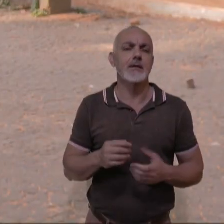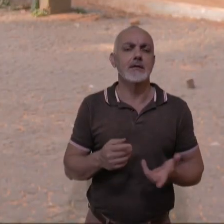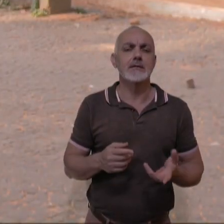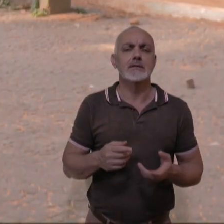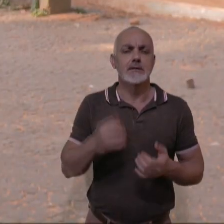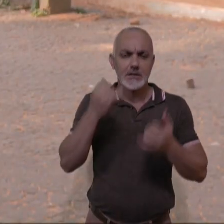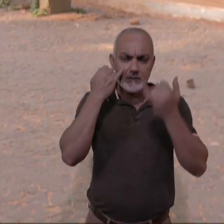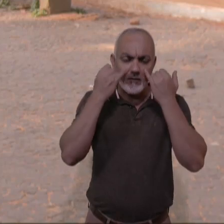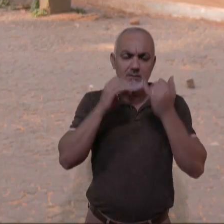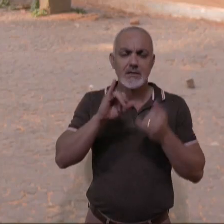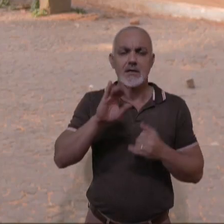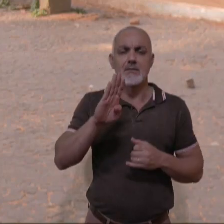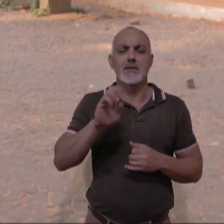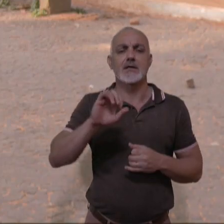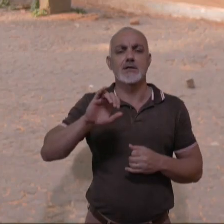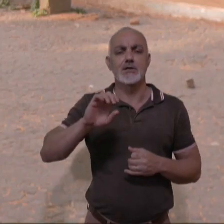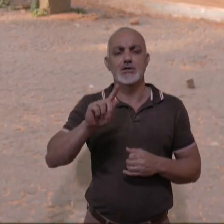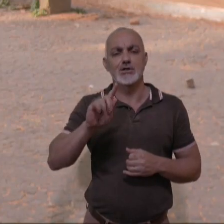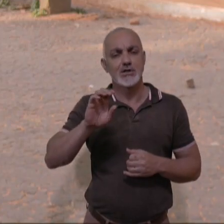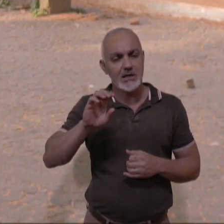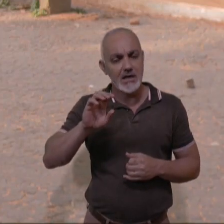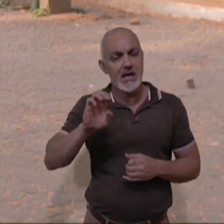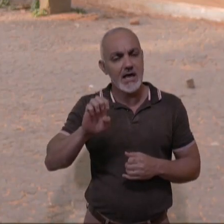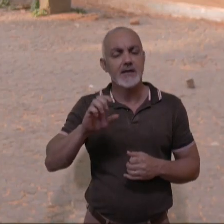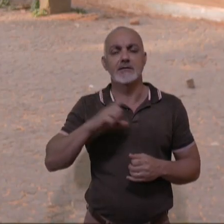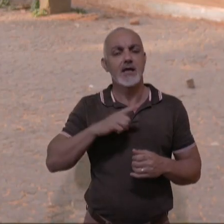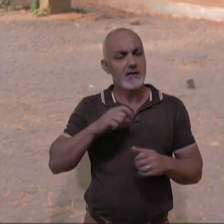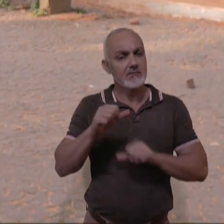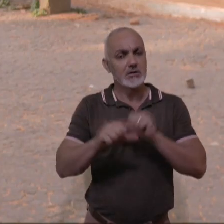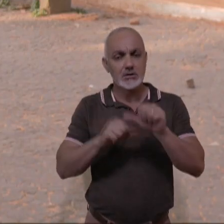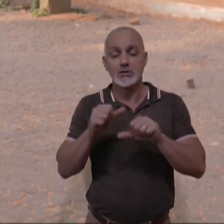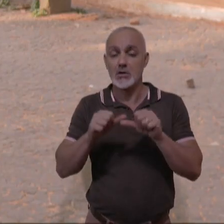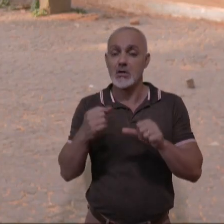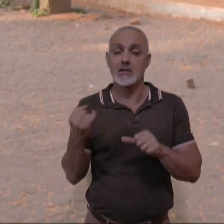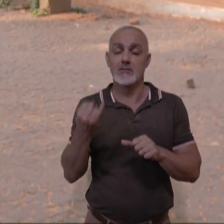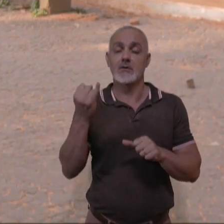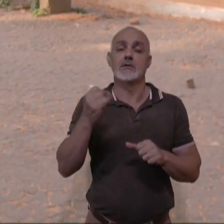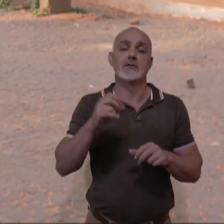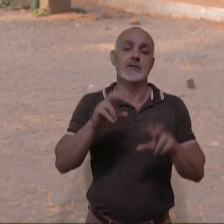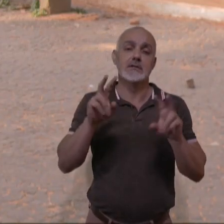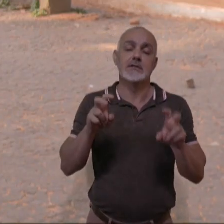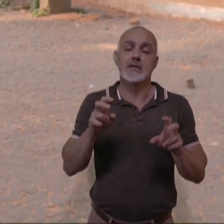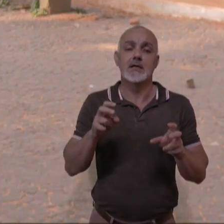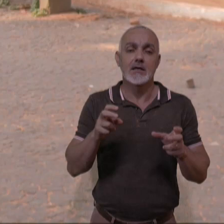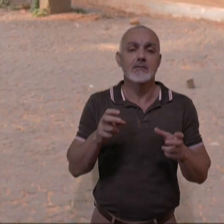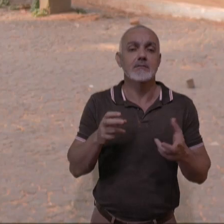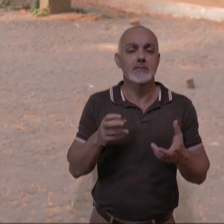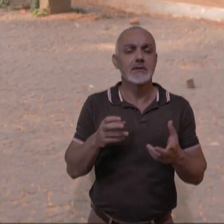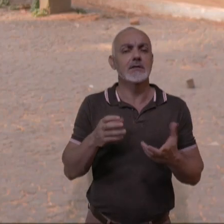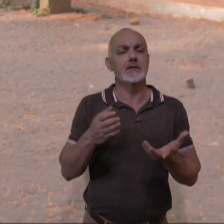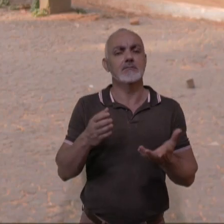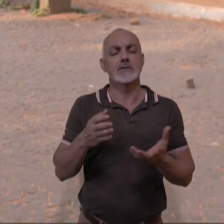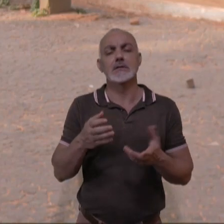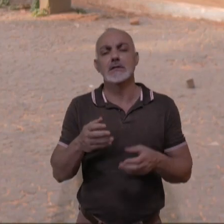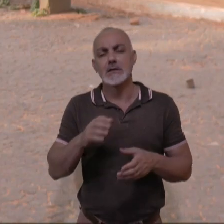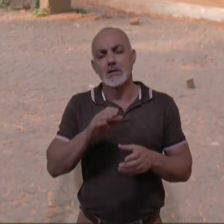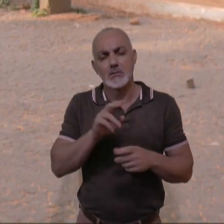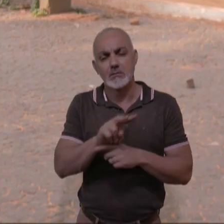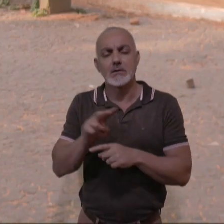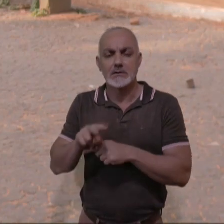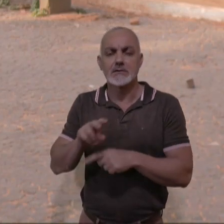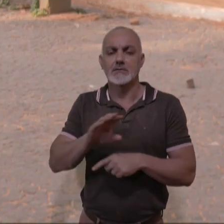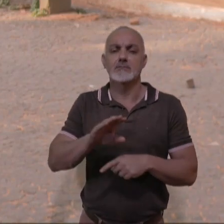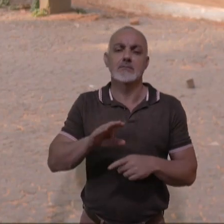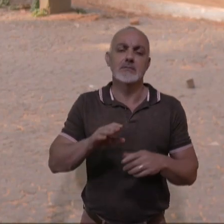dados do IBGE, houve uma mudança significativa no caso de divisão de guarda de menores de idade